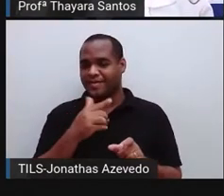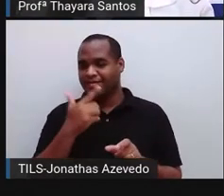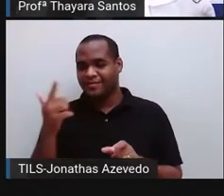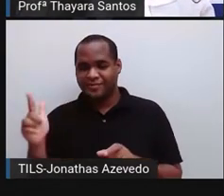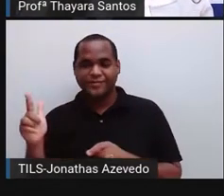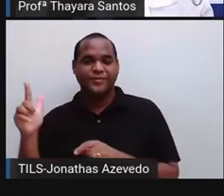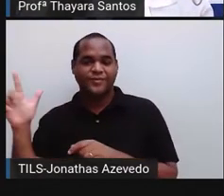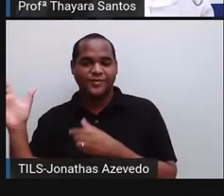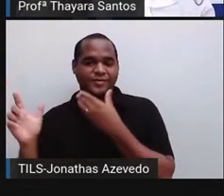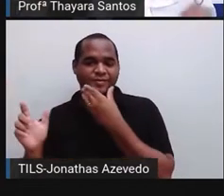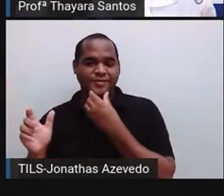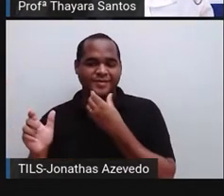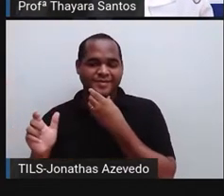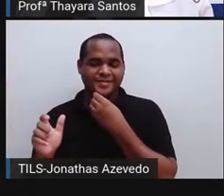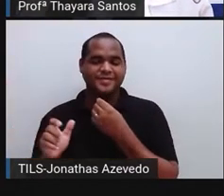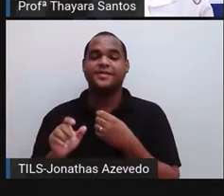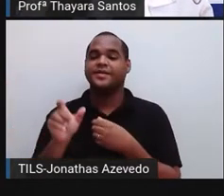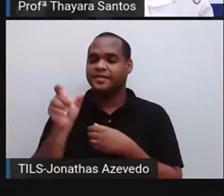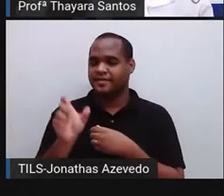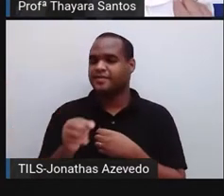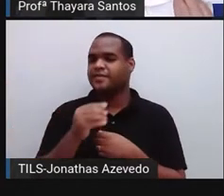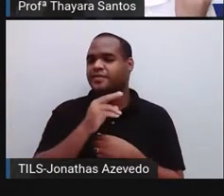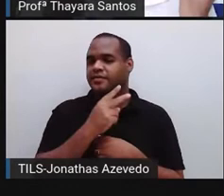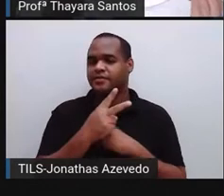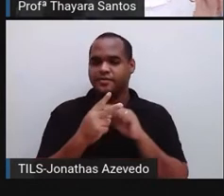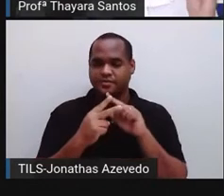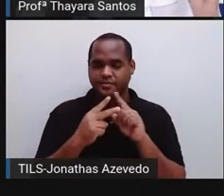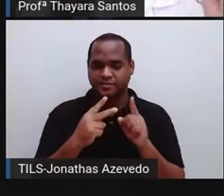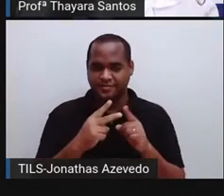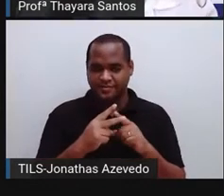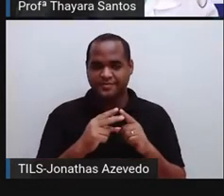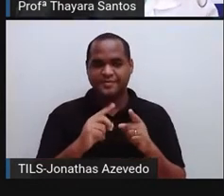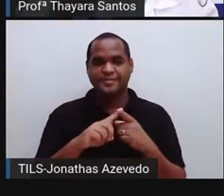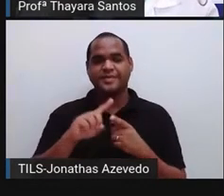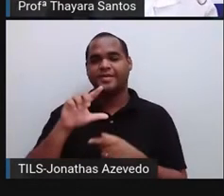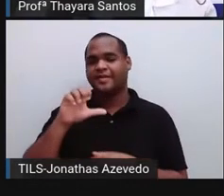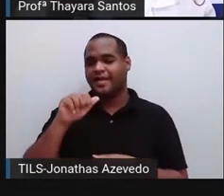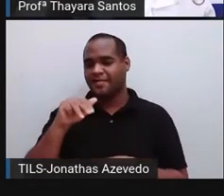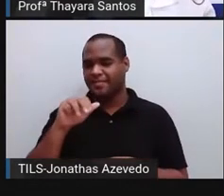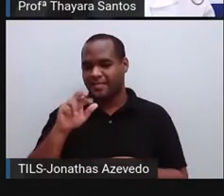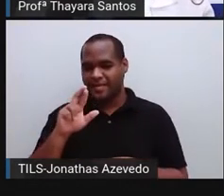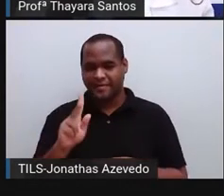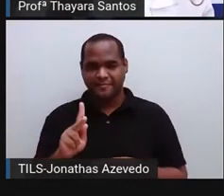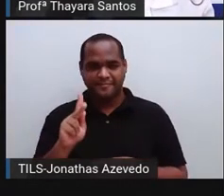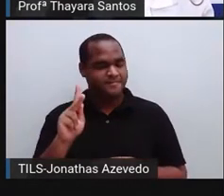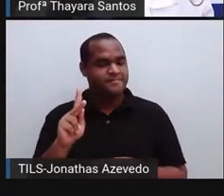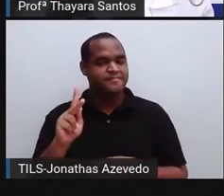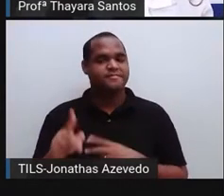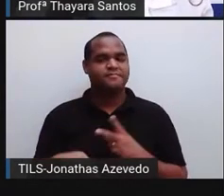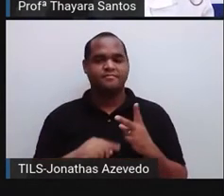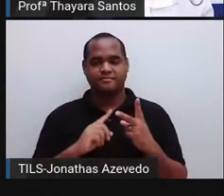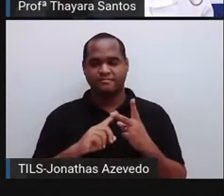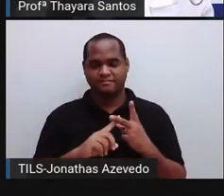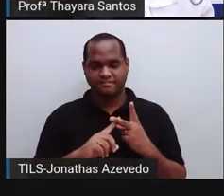darwinismo, são inspiradas em duas pessoas, que é o Jean-Baptiste Lamarck e o